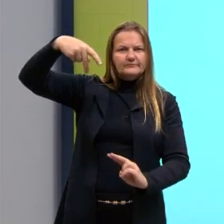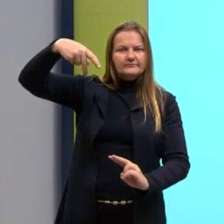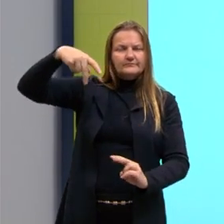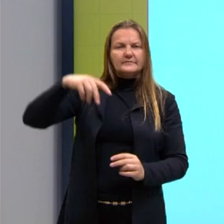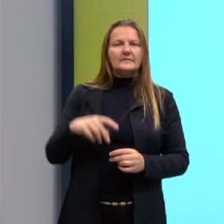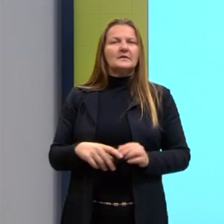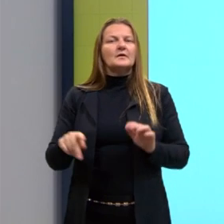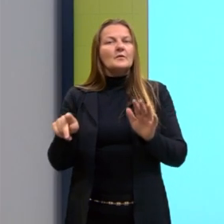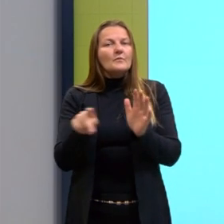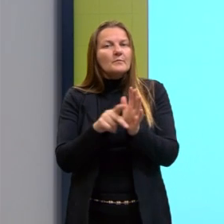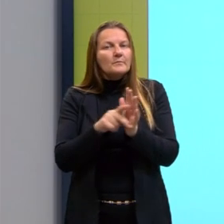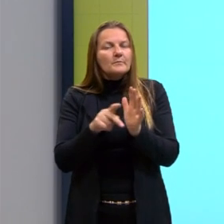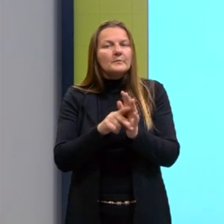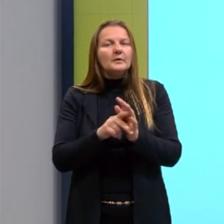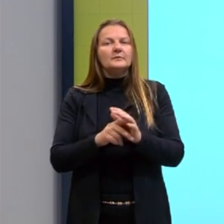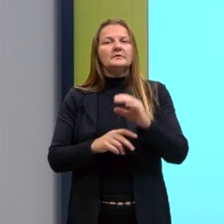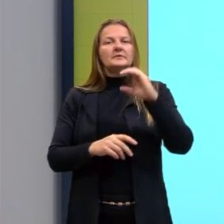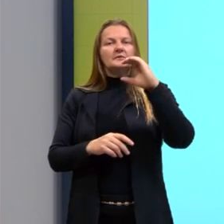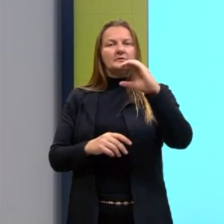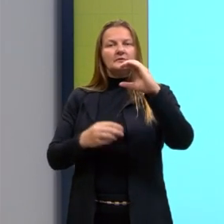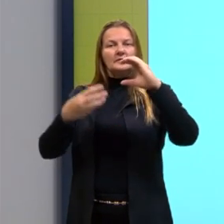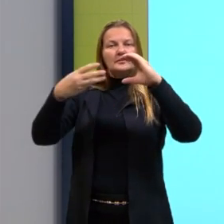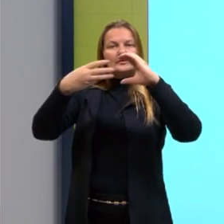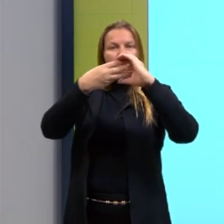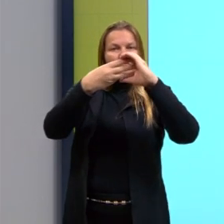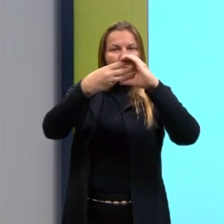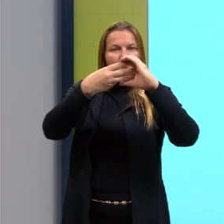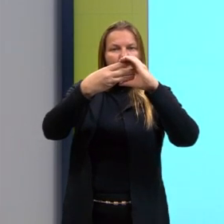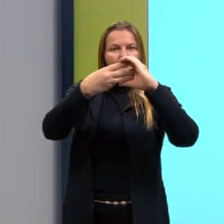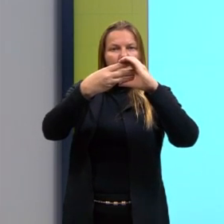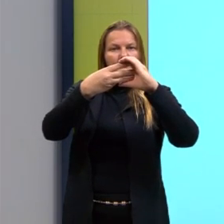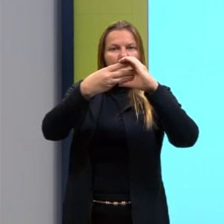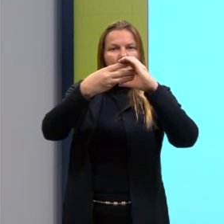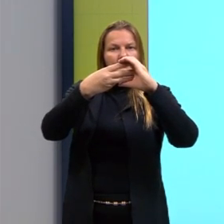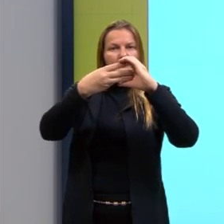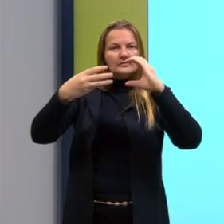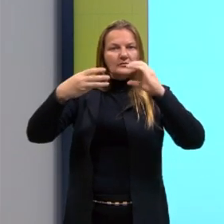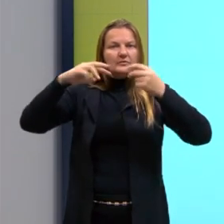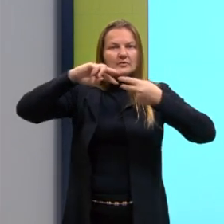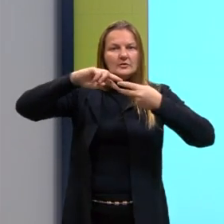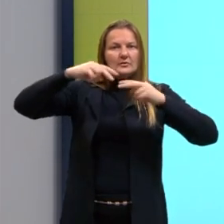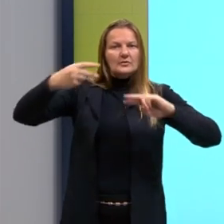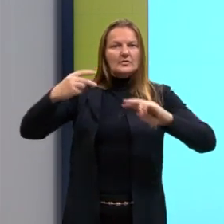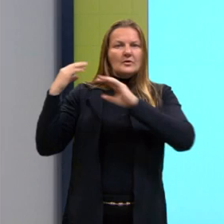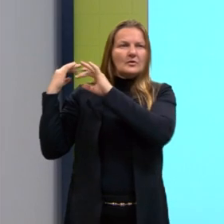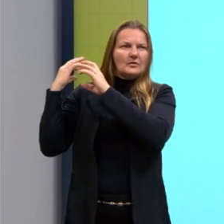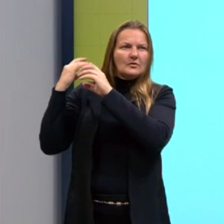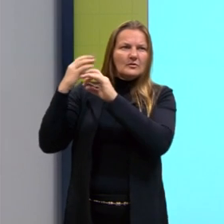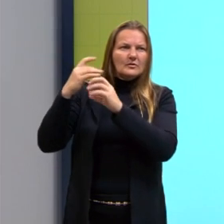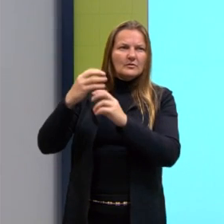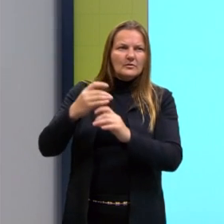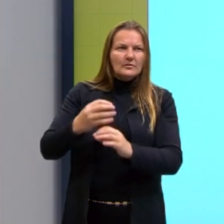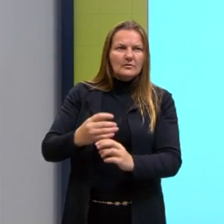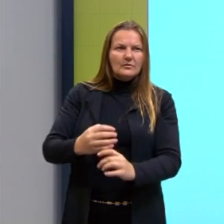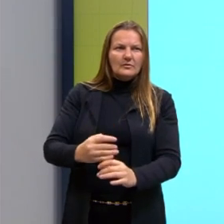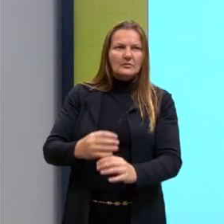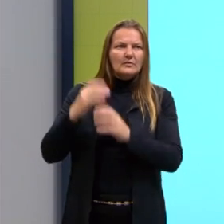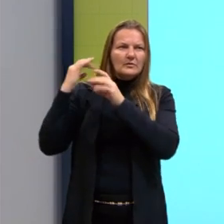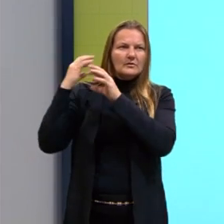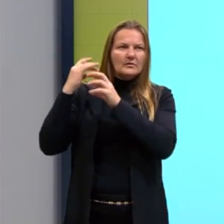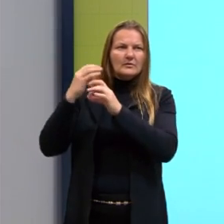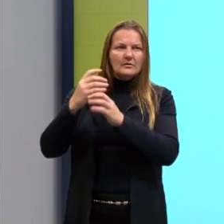então, forma-se a cromatina. Então, a cromatina aqui, são os núcleo somos bem enrolados